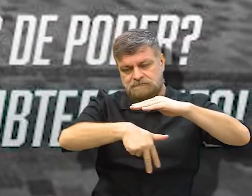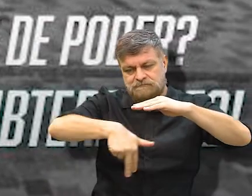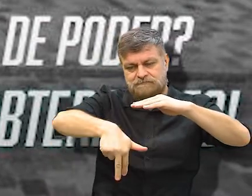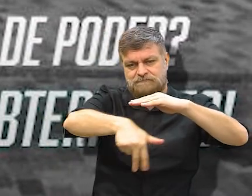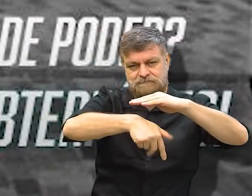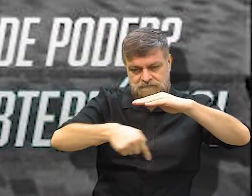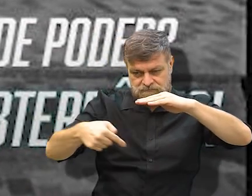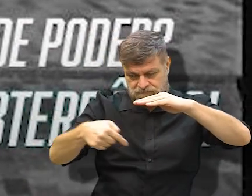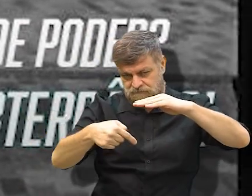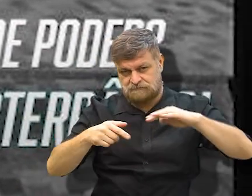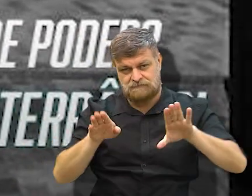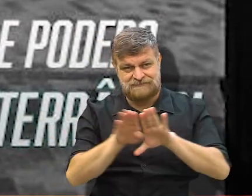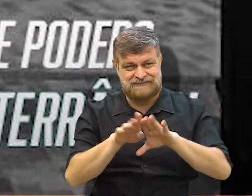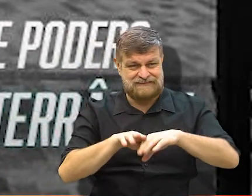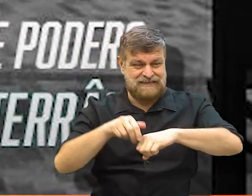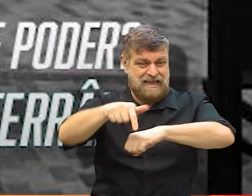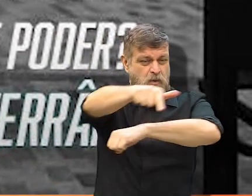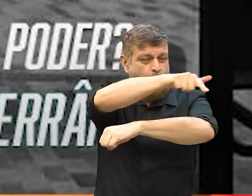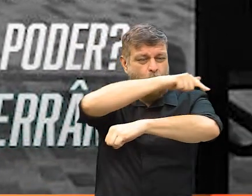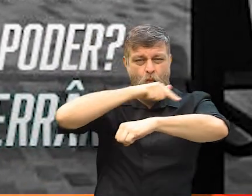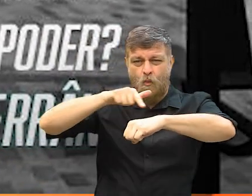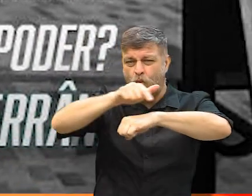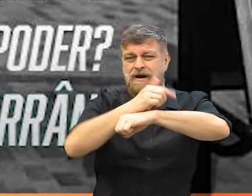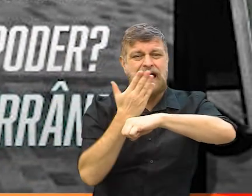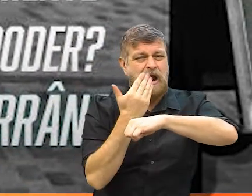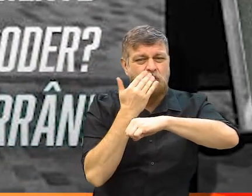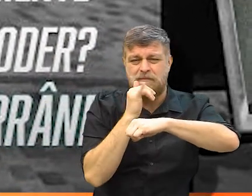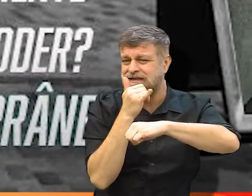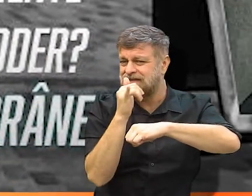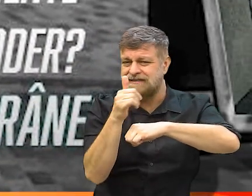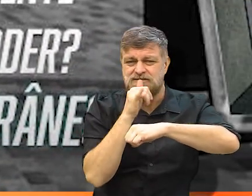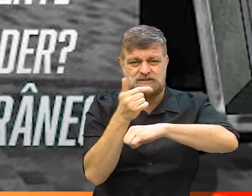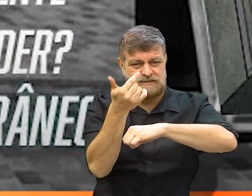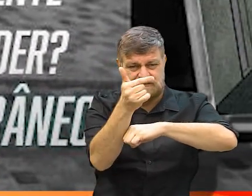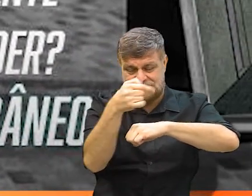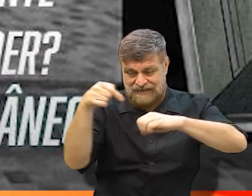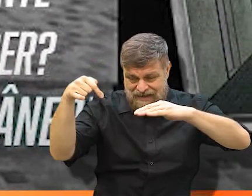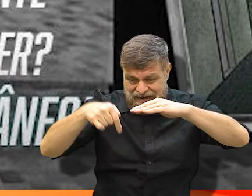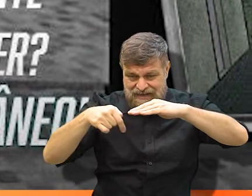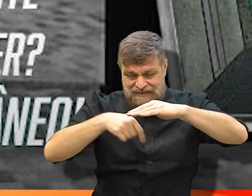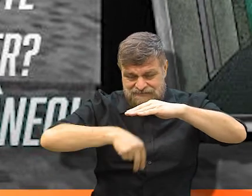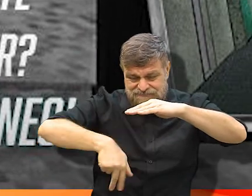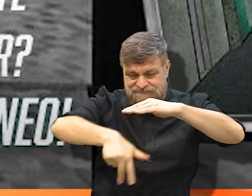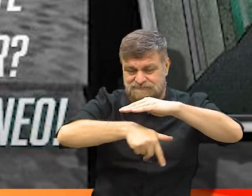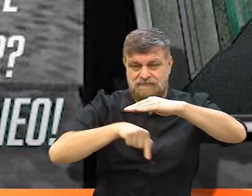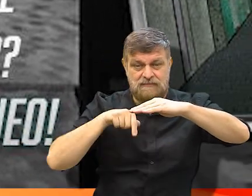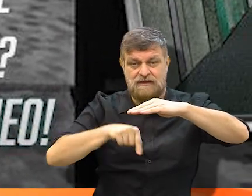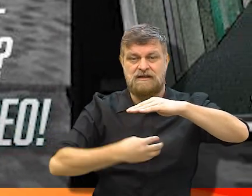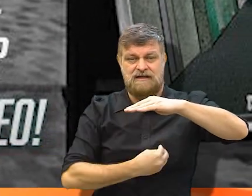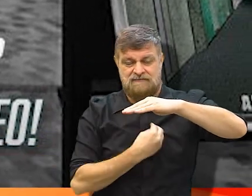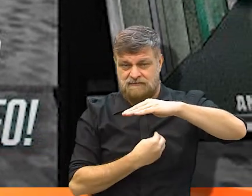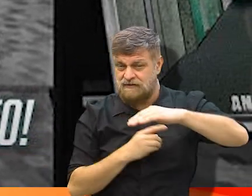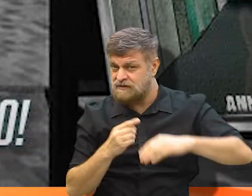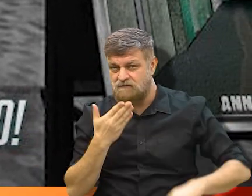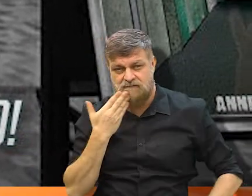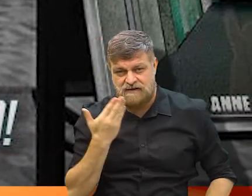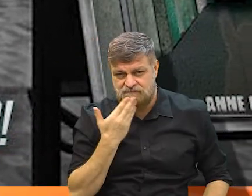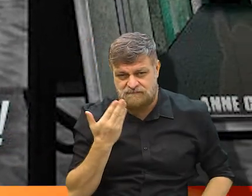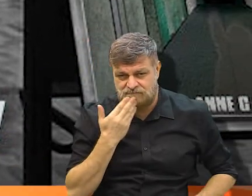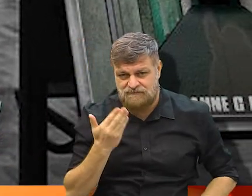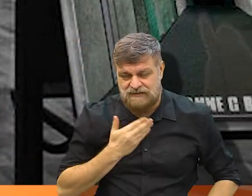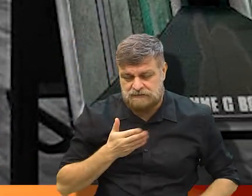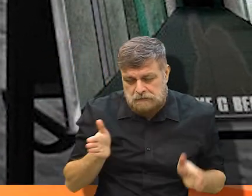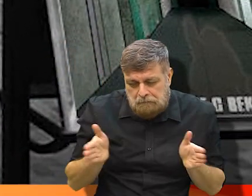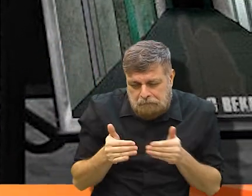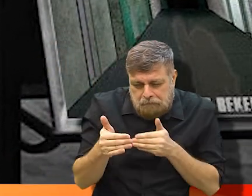por causa desta opção, e ter a escassez de comida, energia, não é muito fácil viver no subterrâneo, até porque você não tem luz do